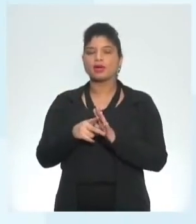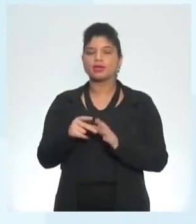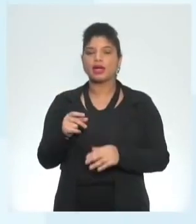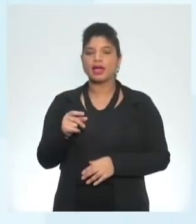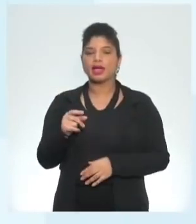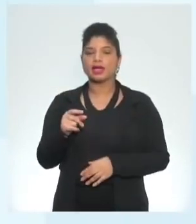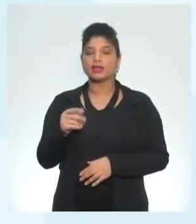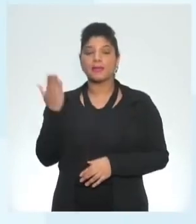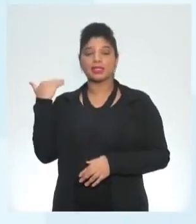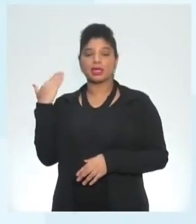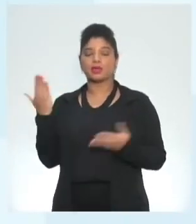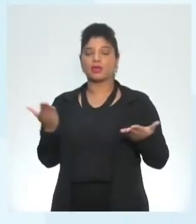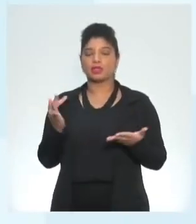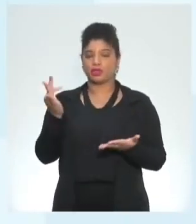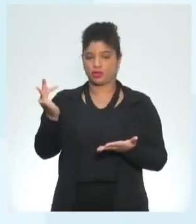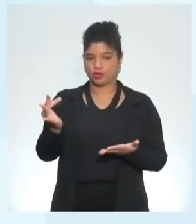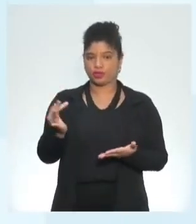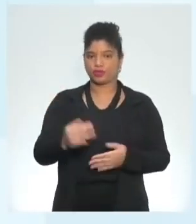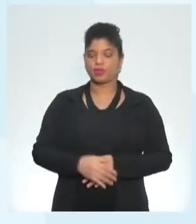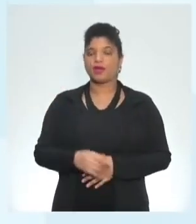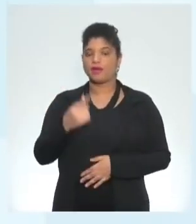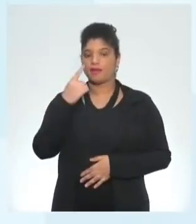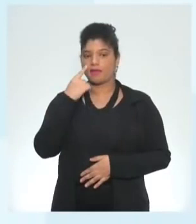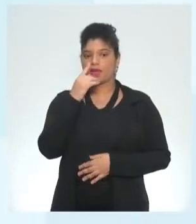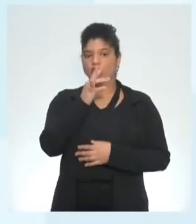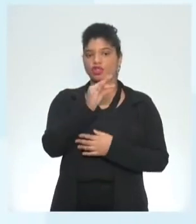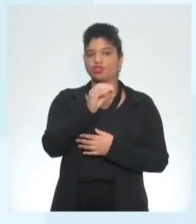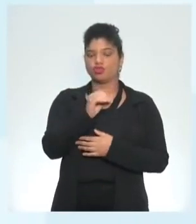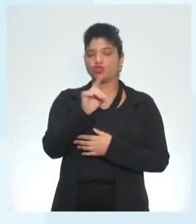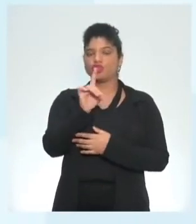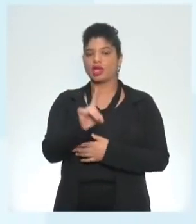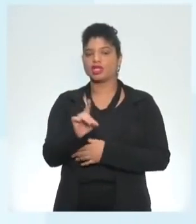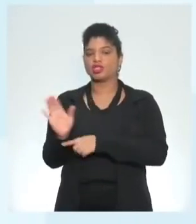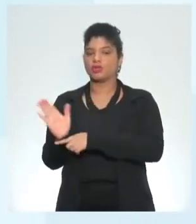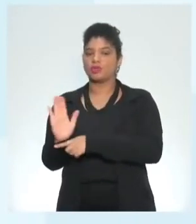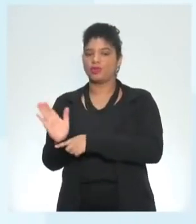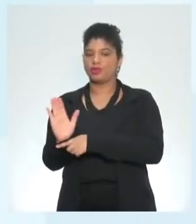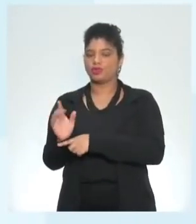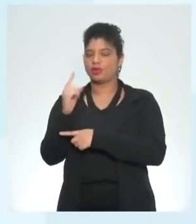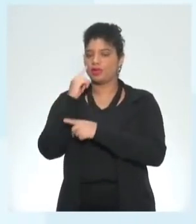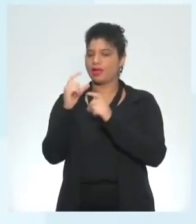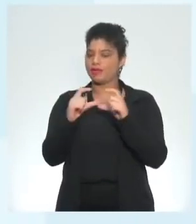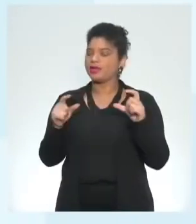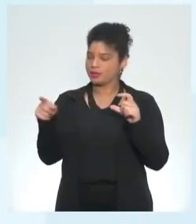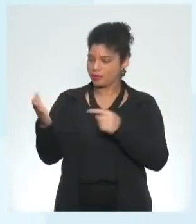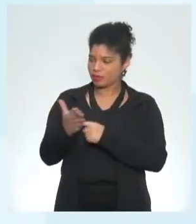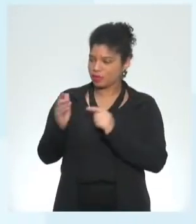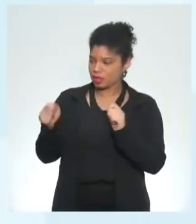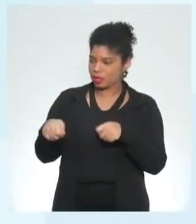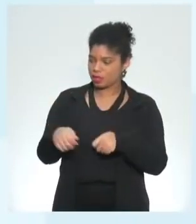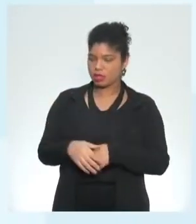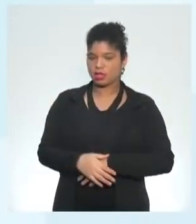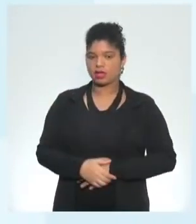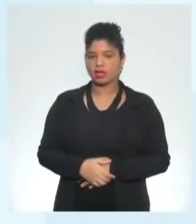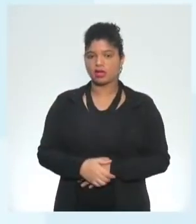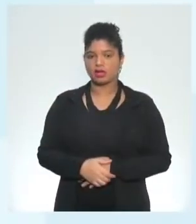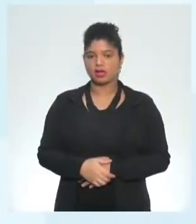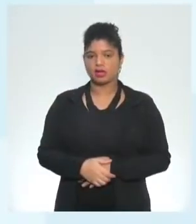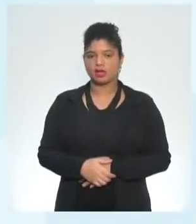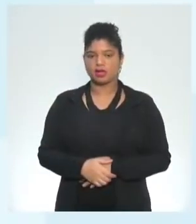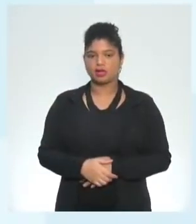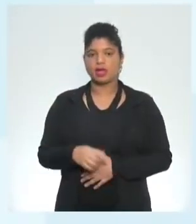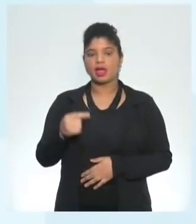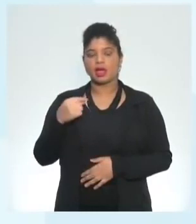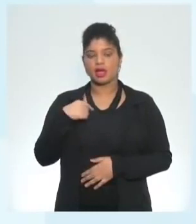a gente tem lá I direct several movies a year Erika eu